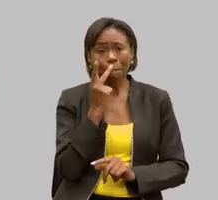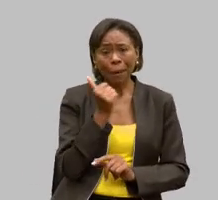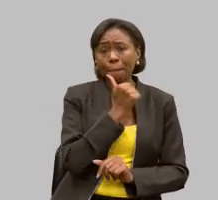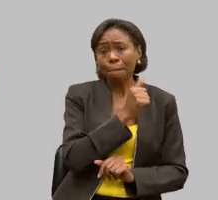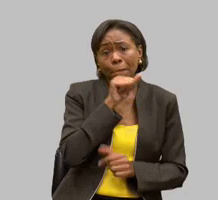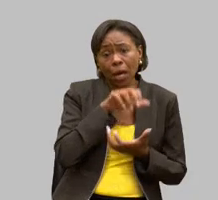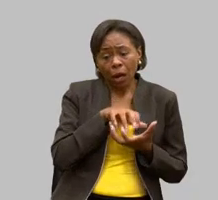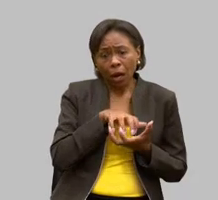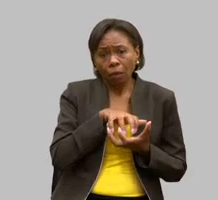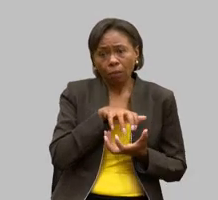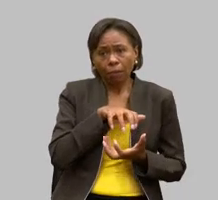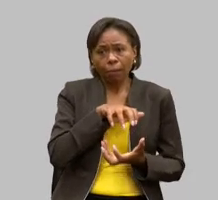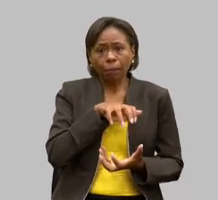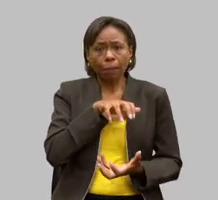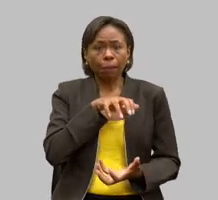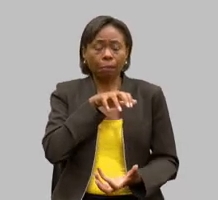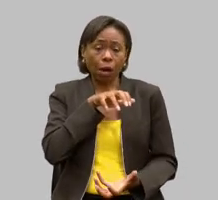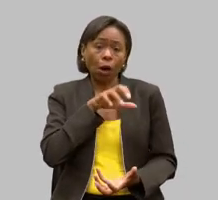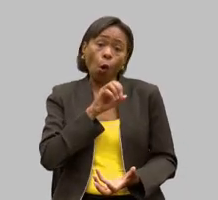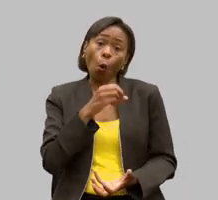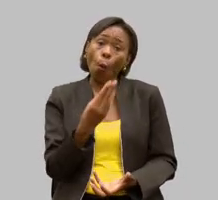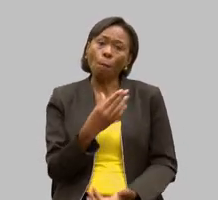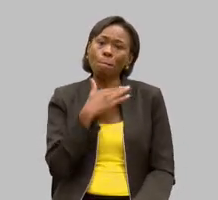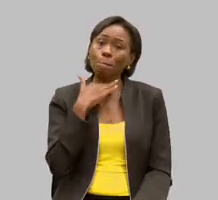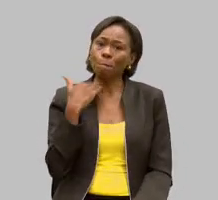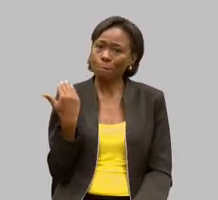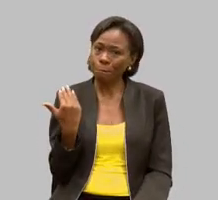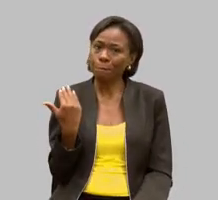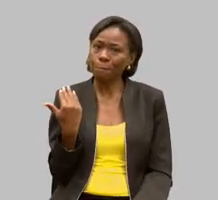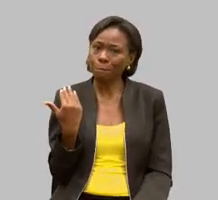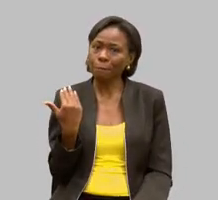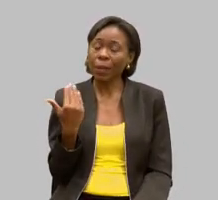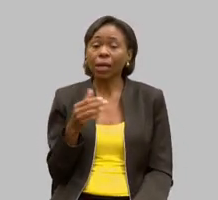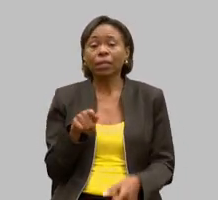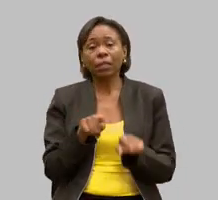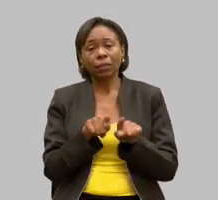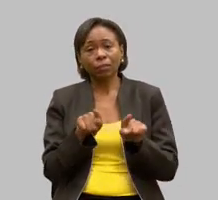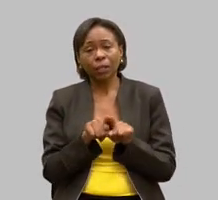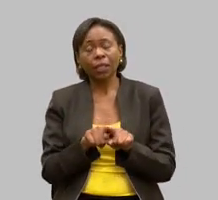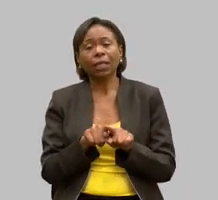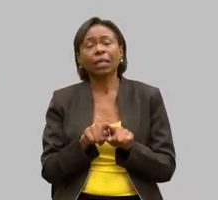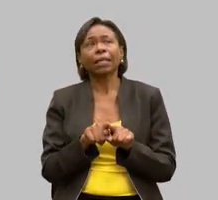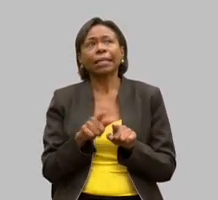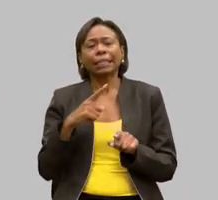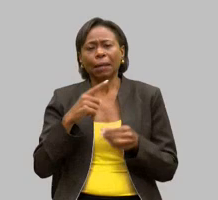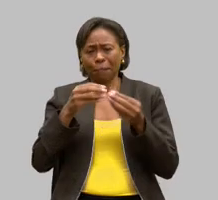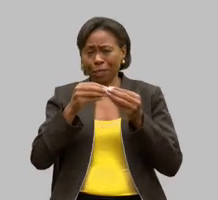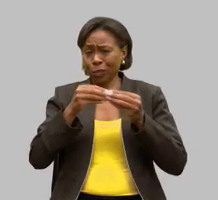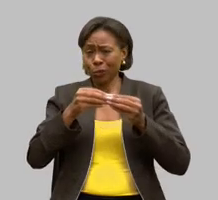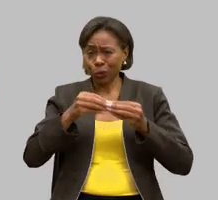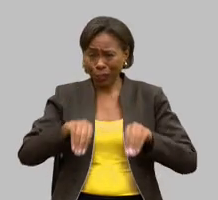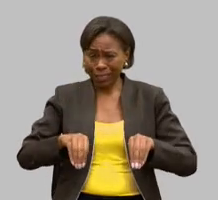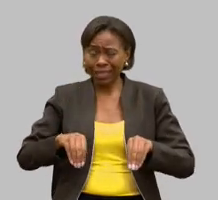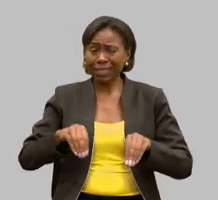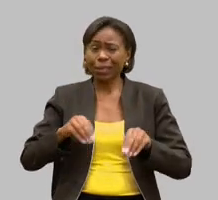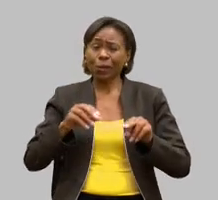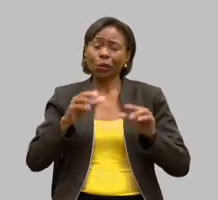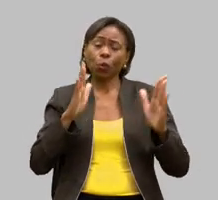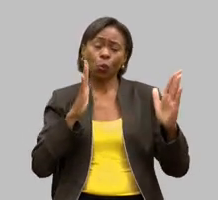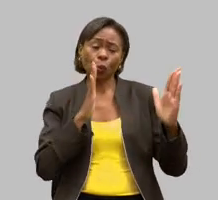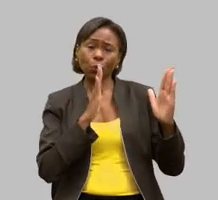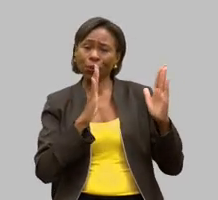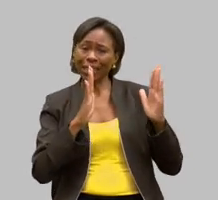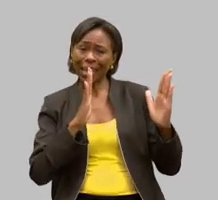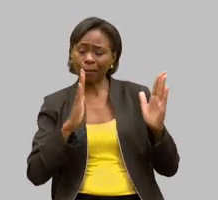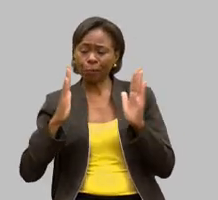ou então os pais falecem existe também uma perda muito grande das janelas de oportunidade na infância